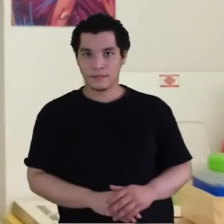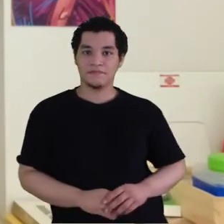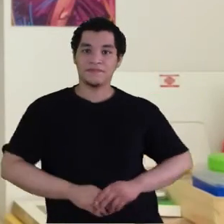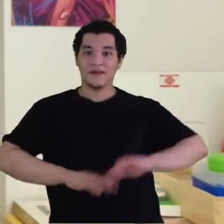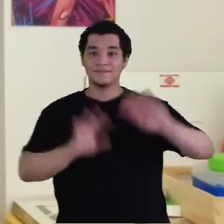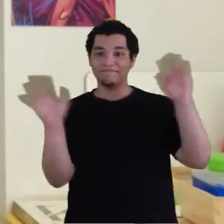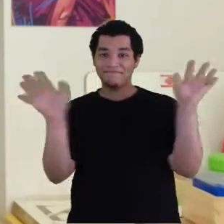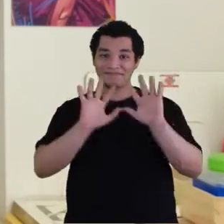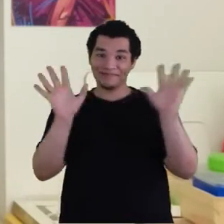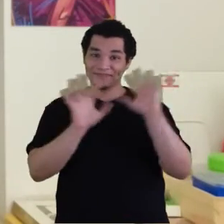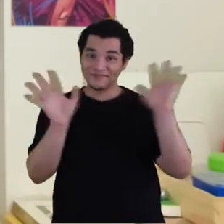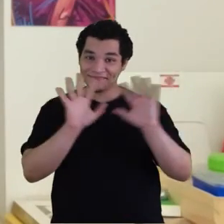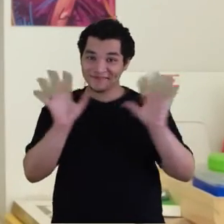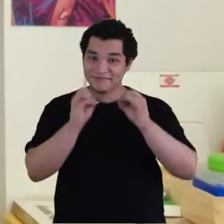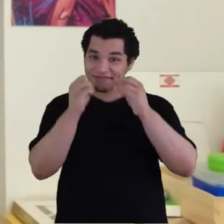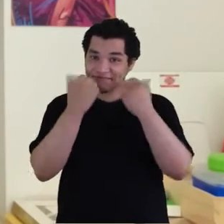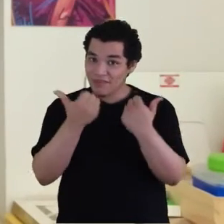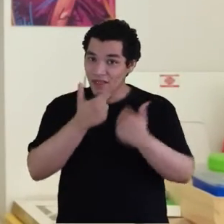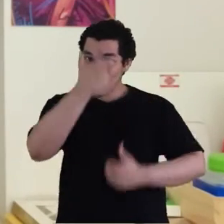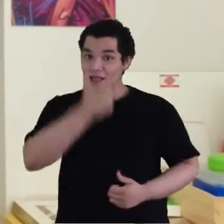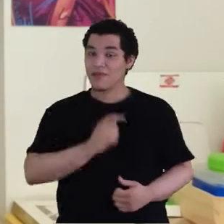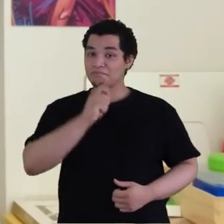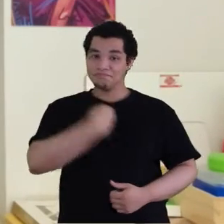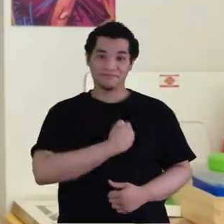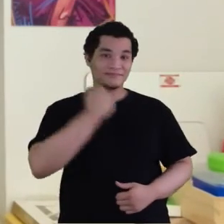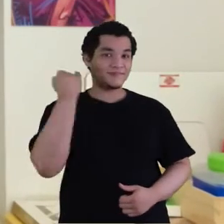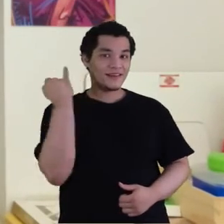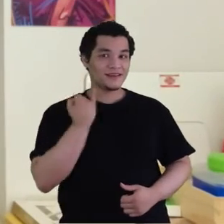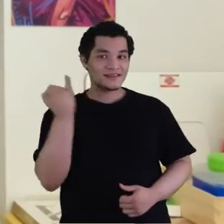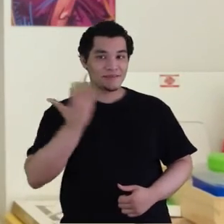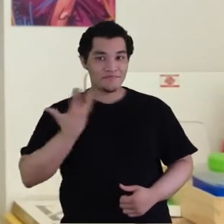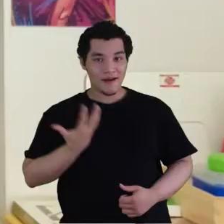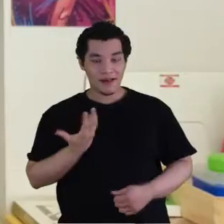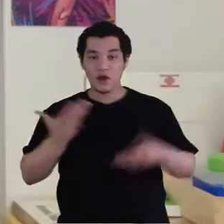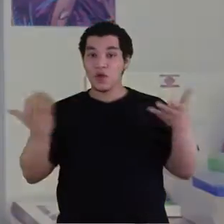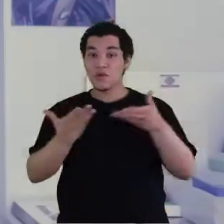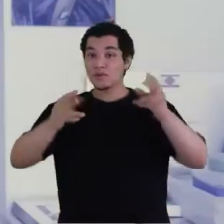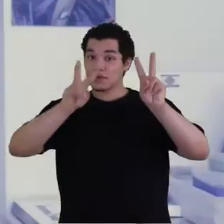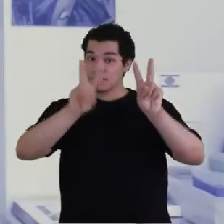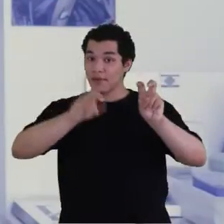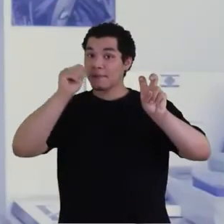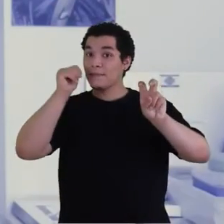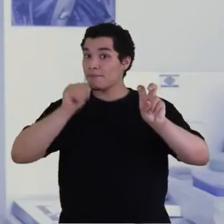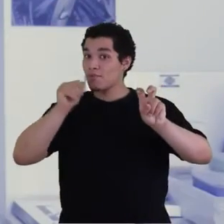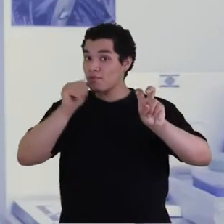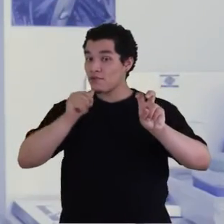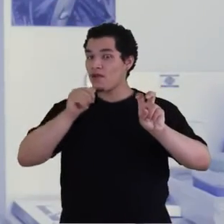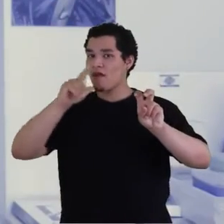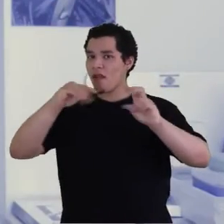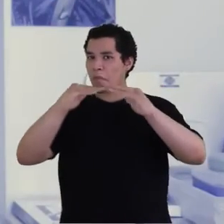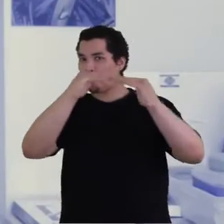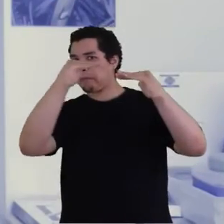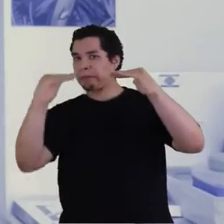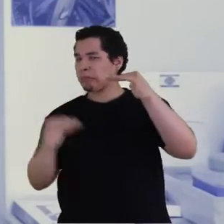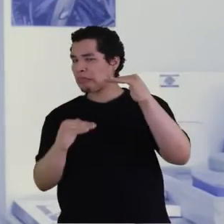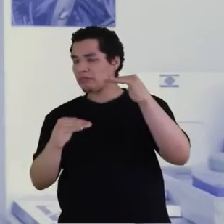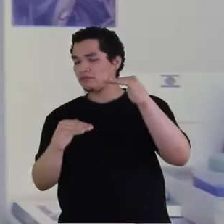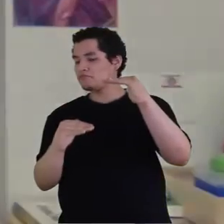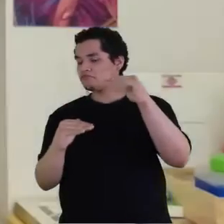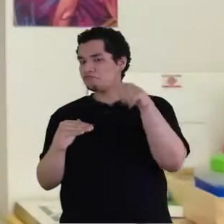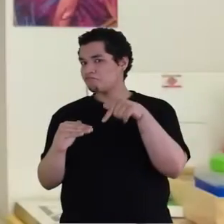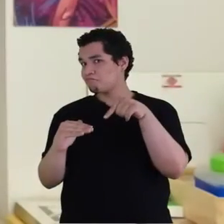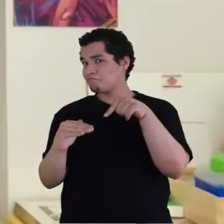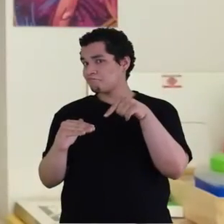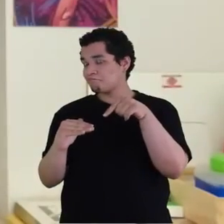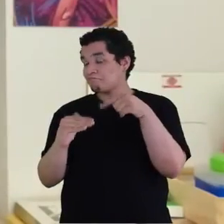Olá pessoal, tudo bem? Meu nome é Isabela Martins e hoje a gente vai falar sobre a mulher. É um ser inferior?